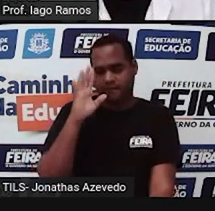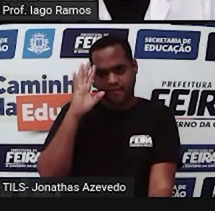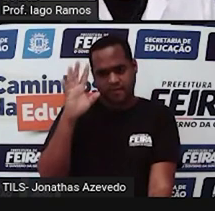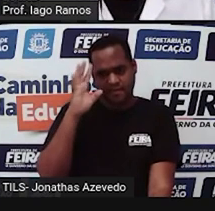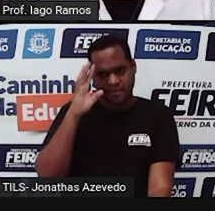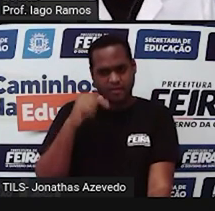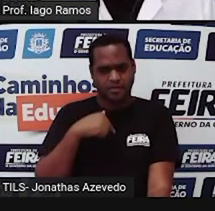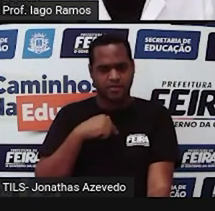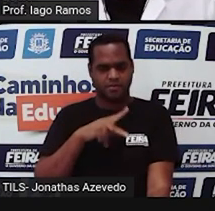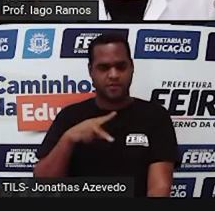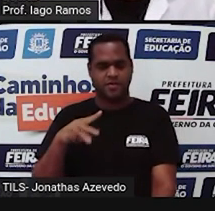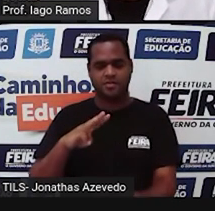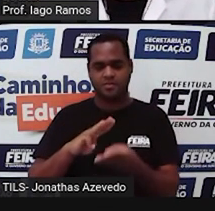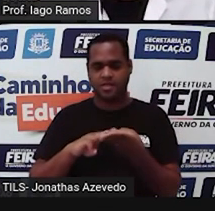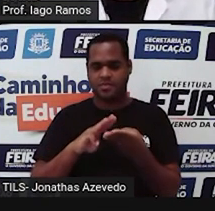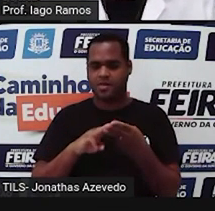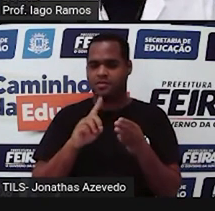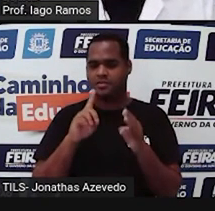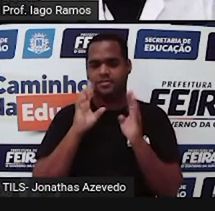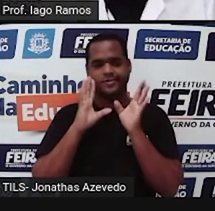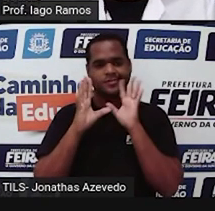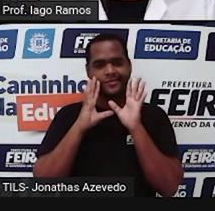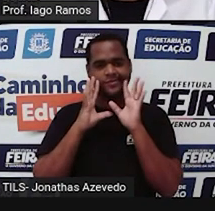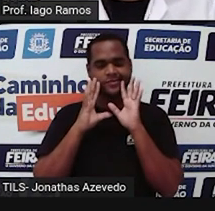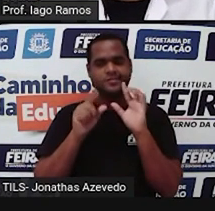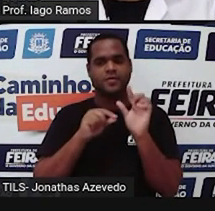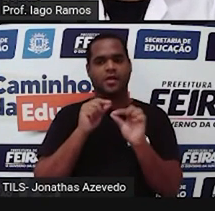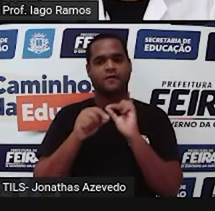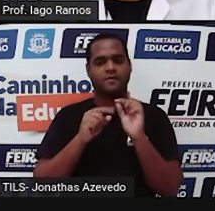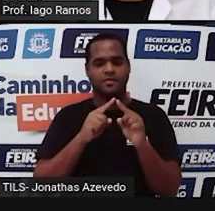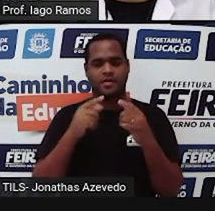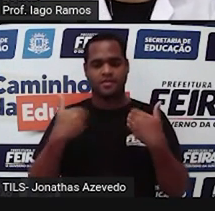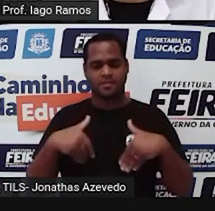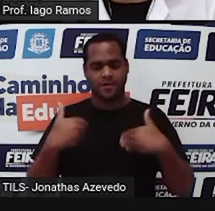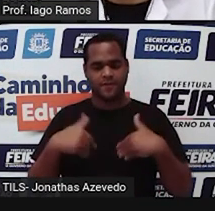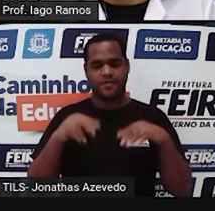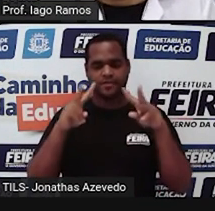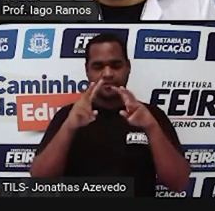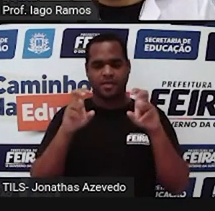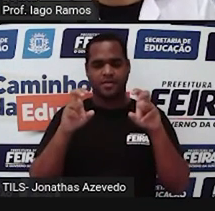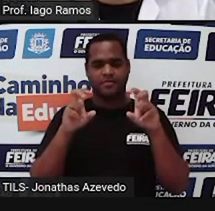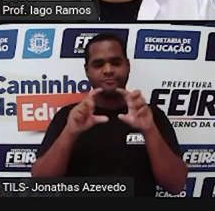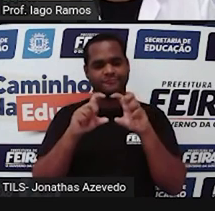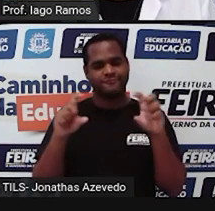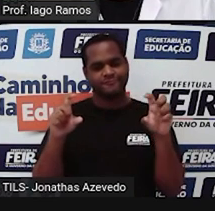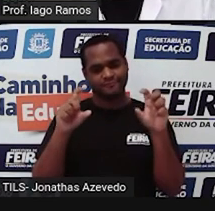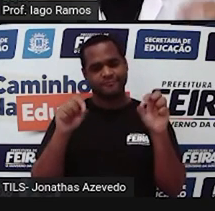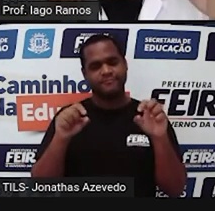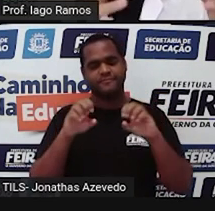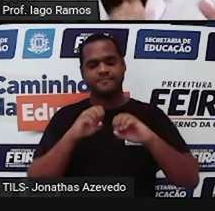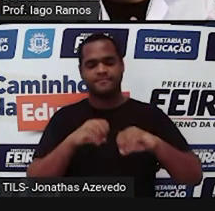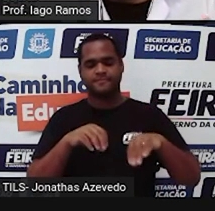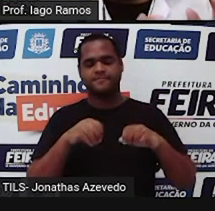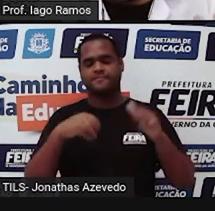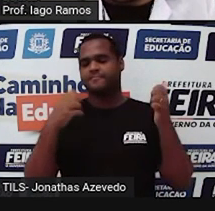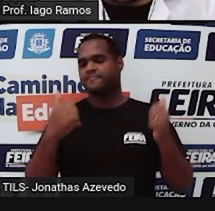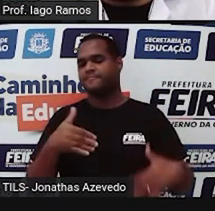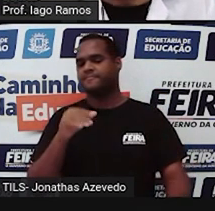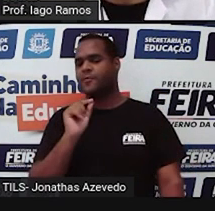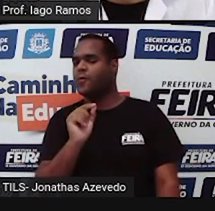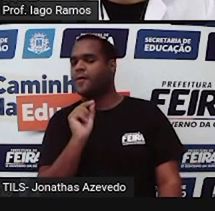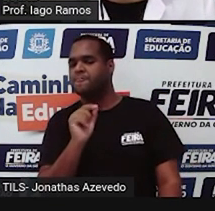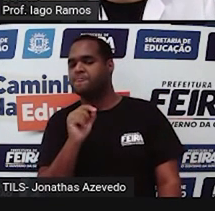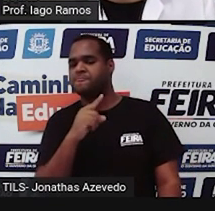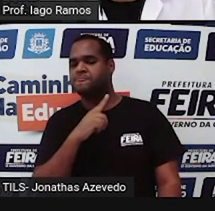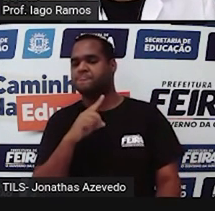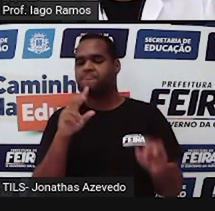professor de matemática, vamos imaginar assim, e aí eu fosse fazer uma prova com o tema dessa aula. O que desse tema,